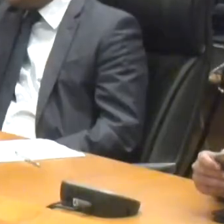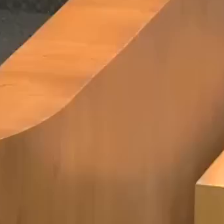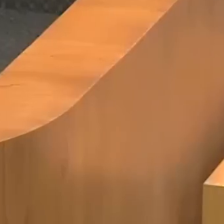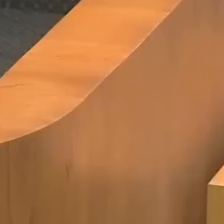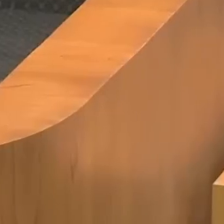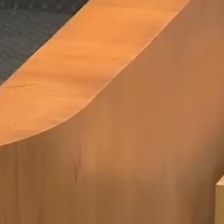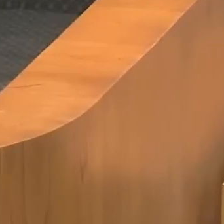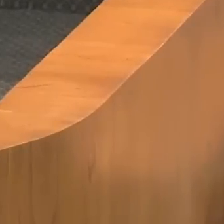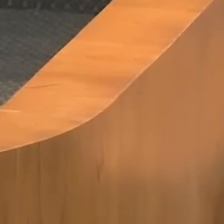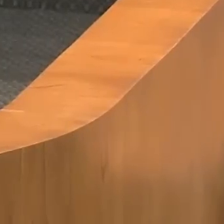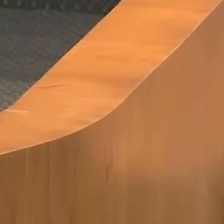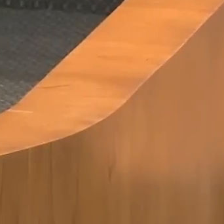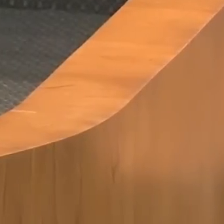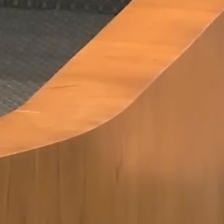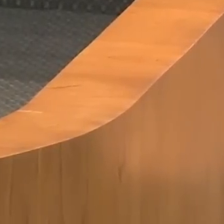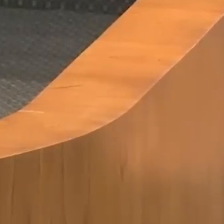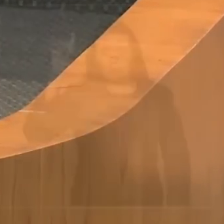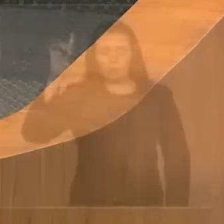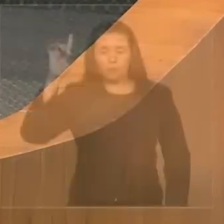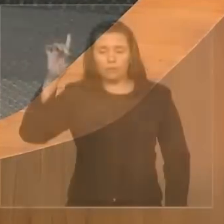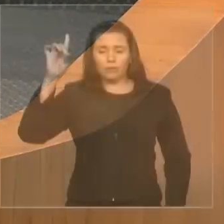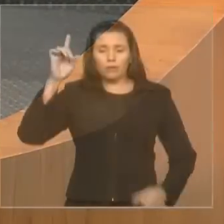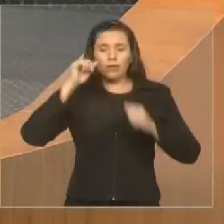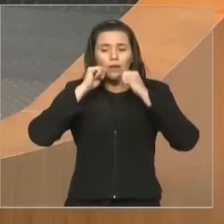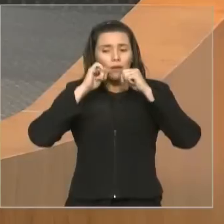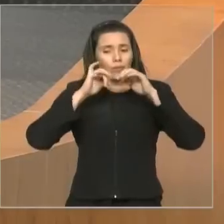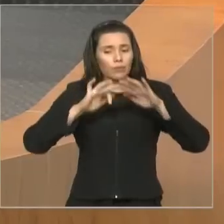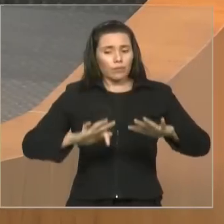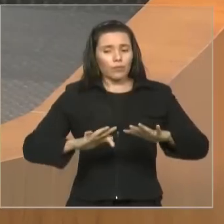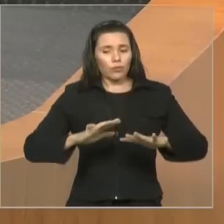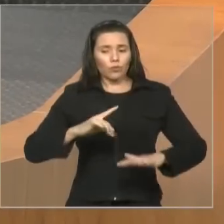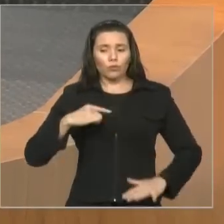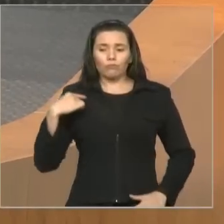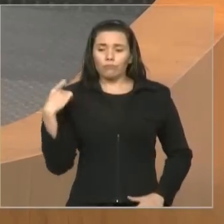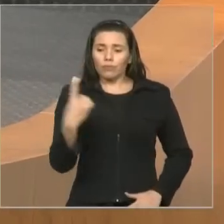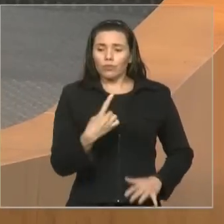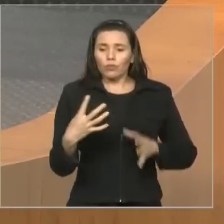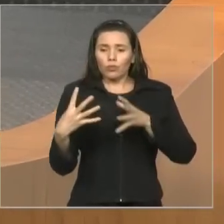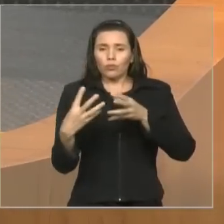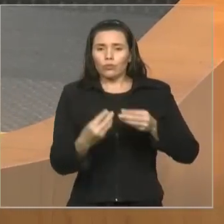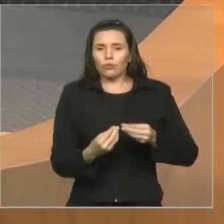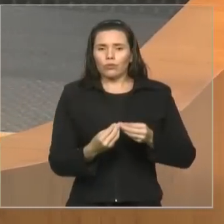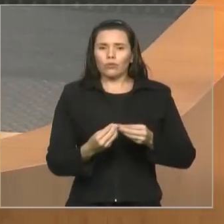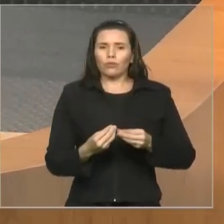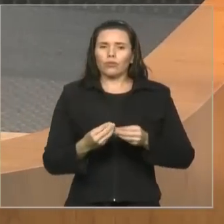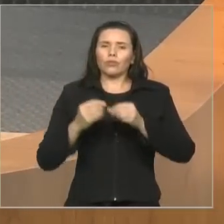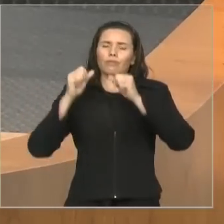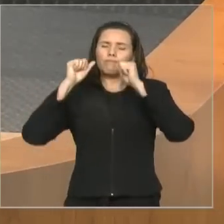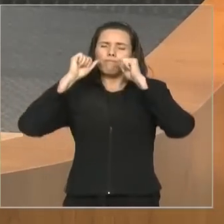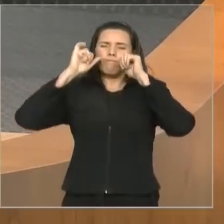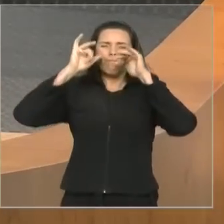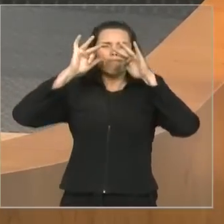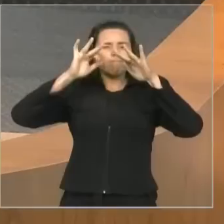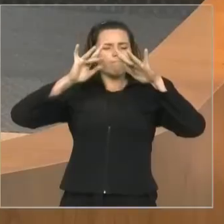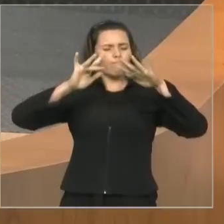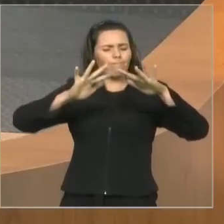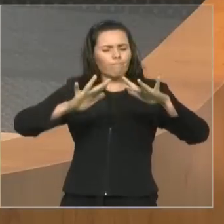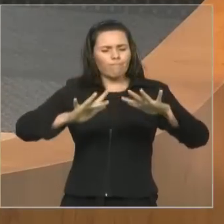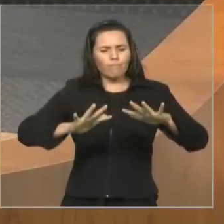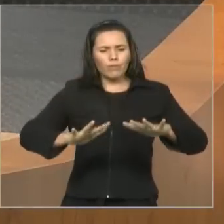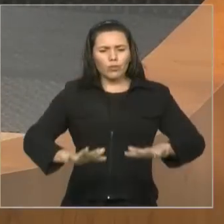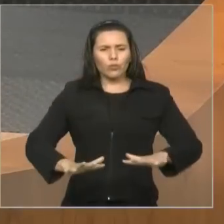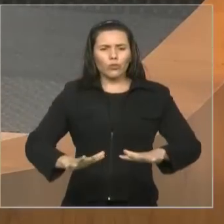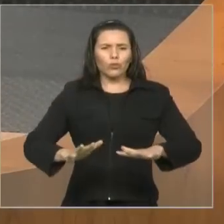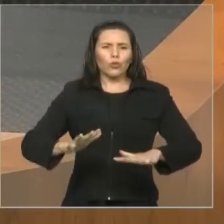Que Deus abençoe todos nós e derrame copiosamente e sem medida suas bênçãos sobre os nossos